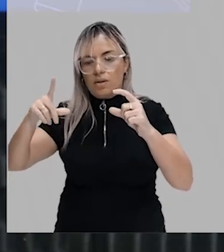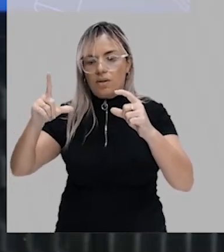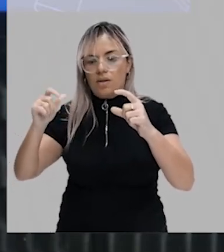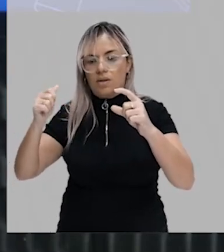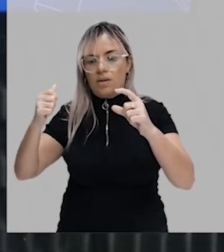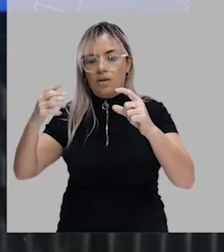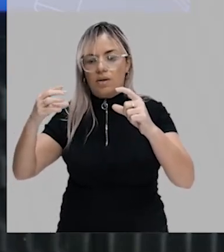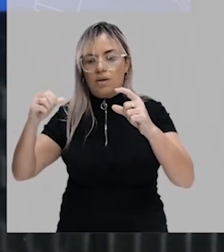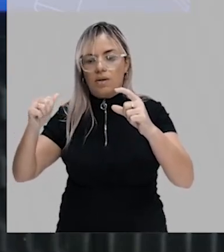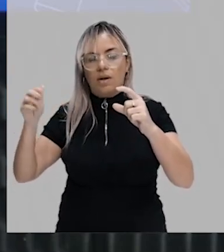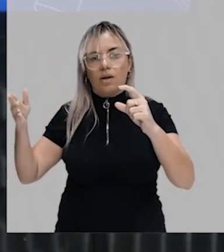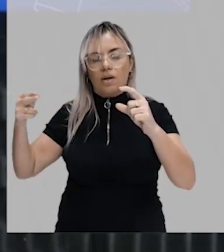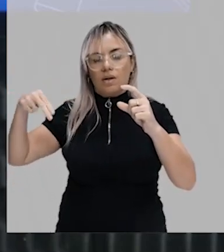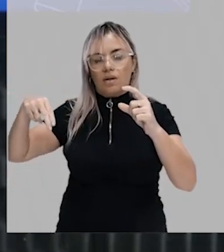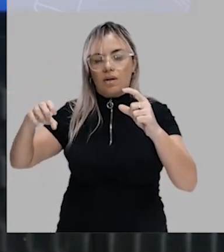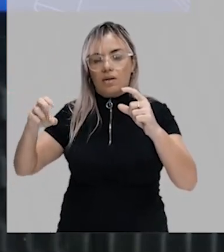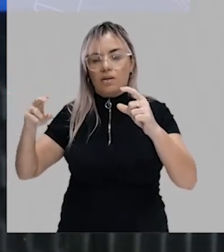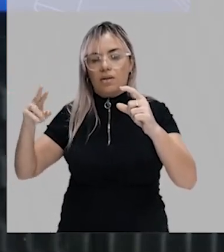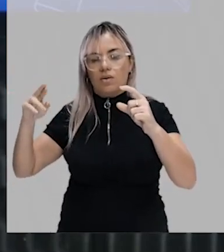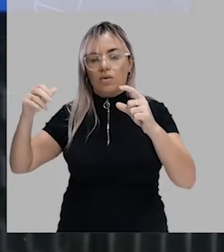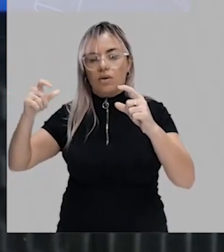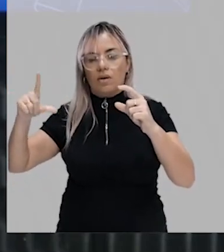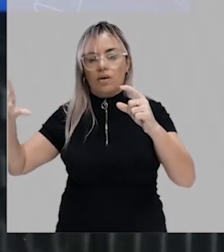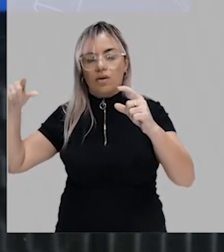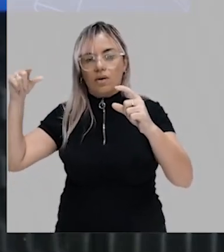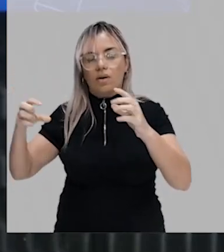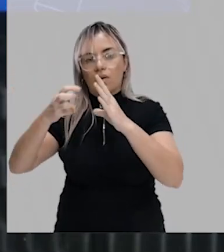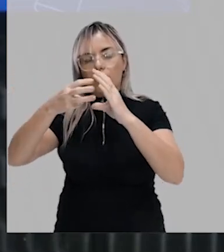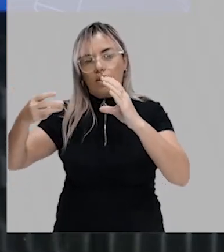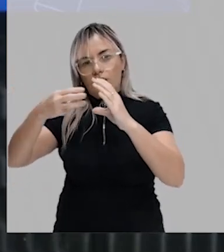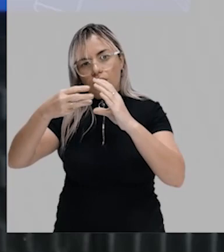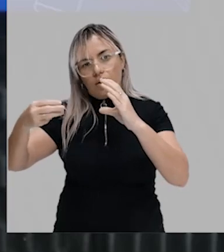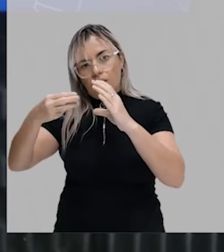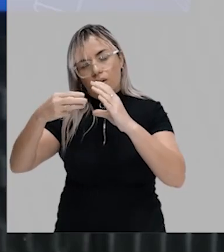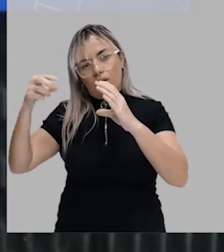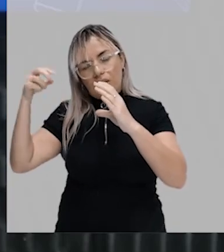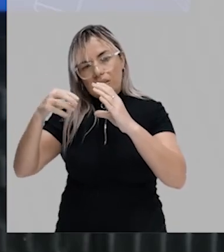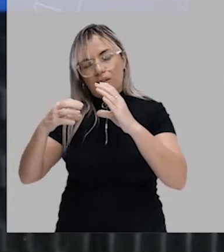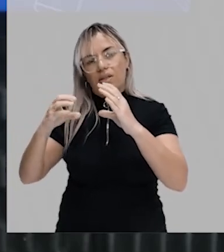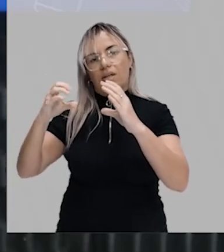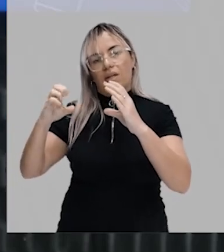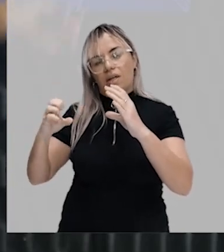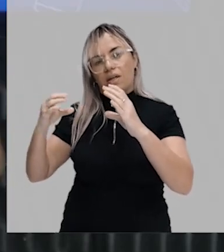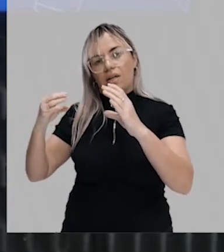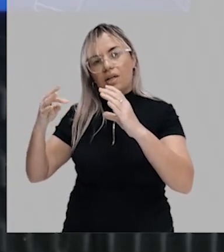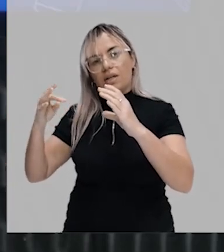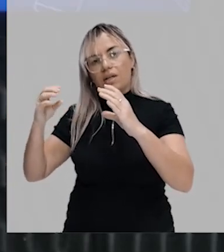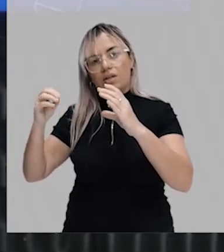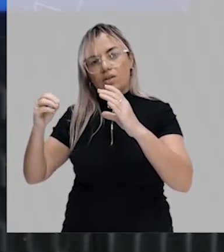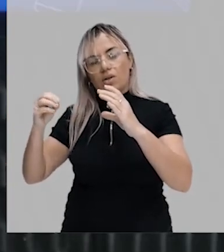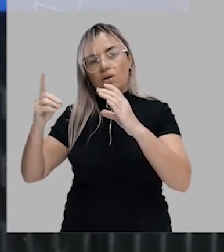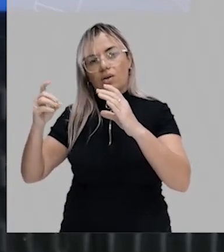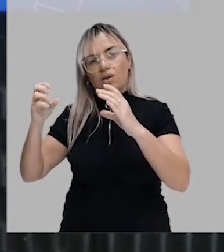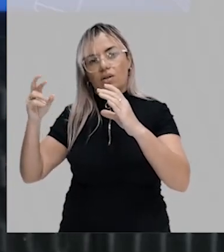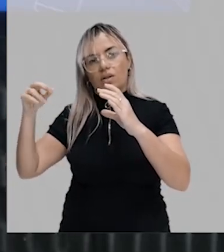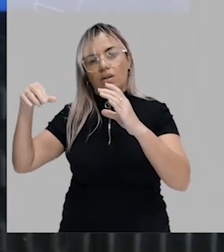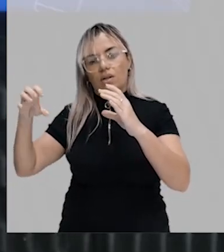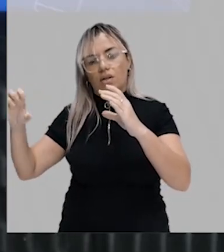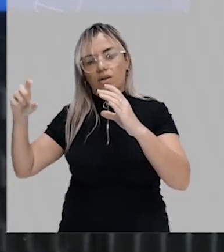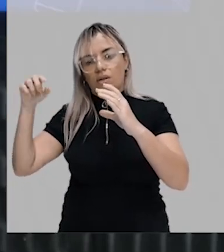Então quando as células do ectoderma que fica nessa placa neural, quando elas recebem uma sinalização,